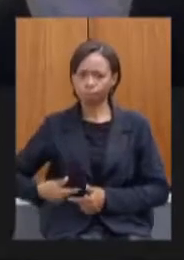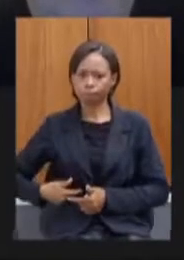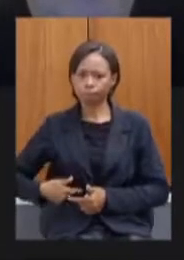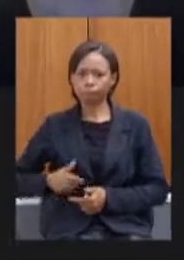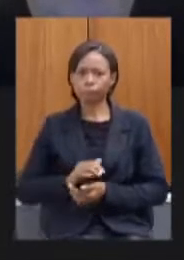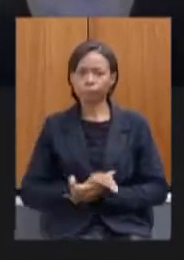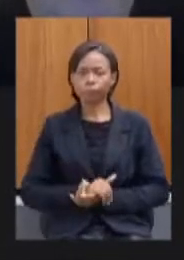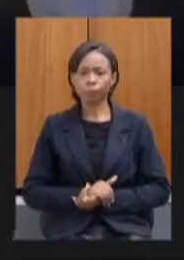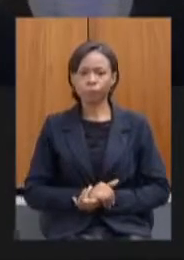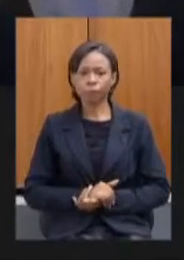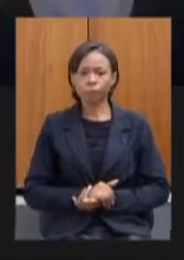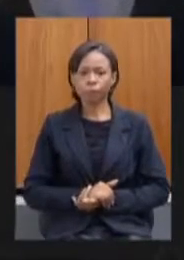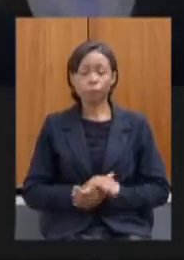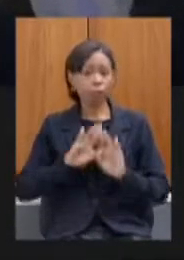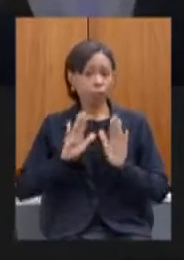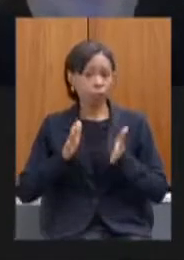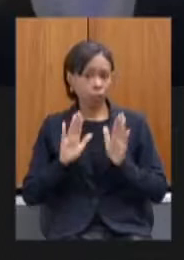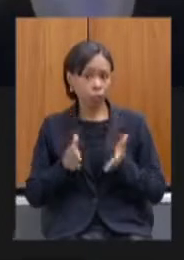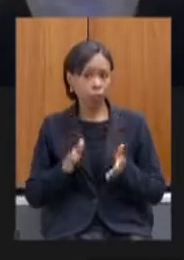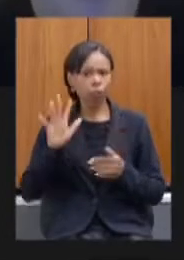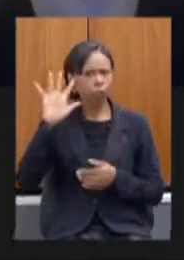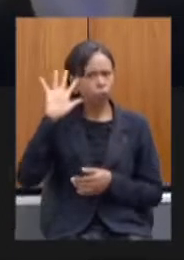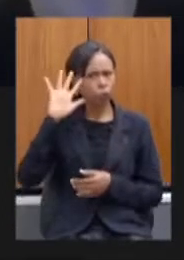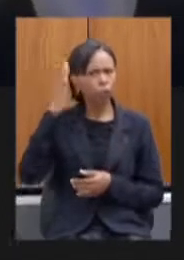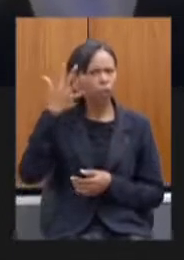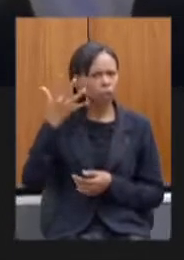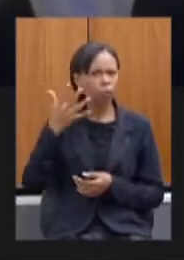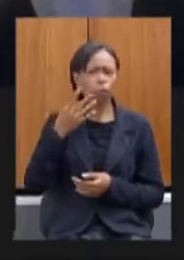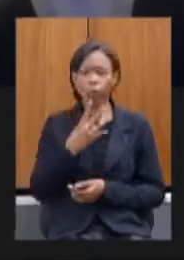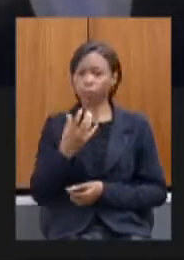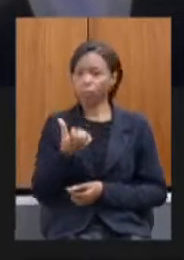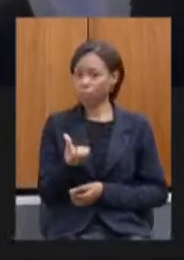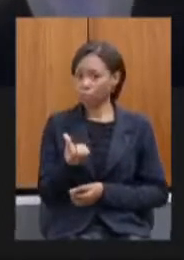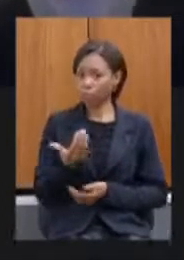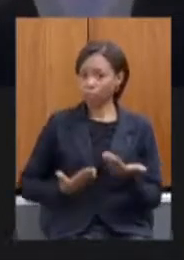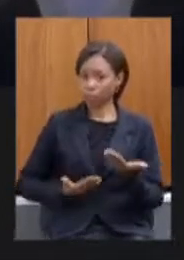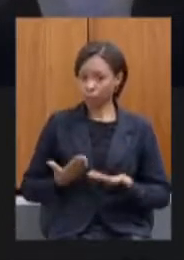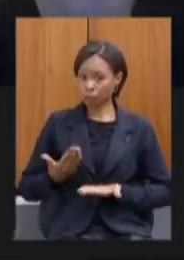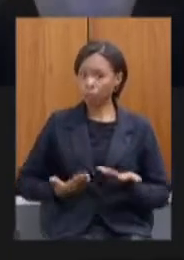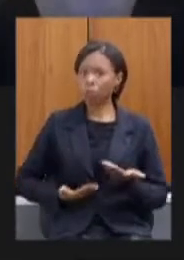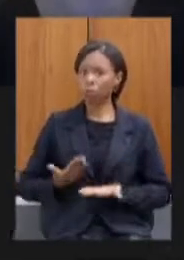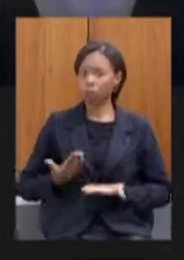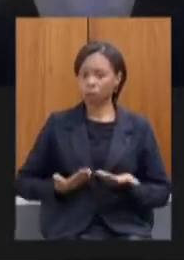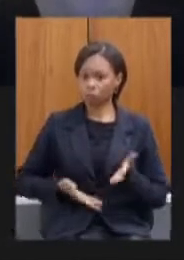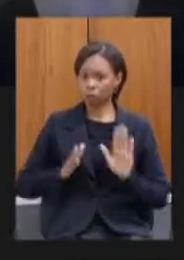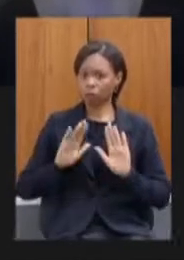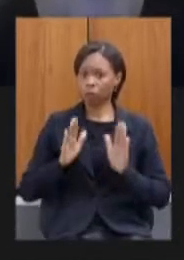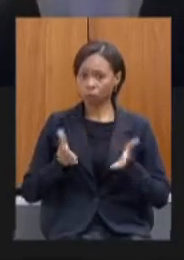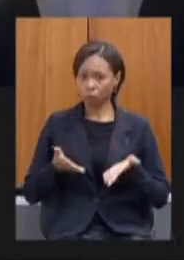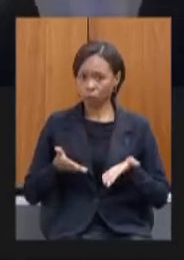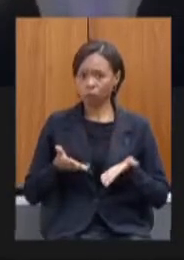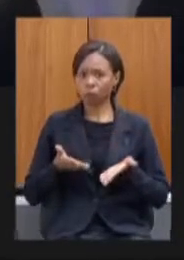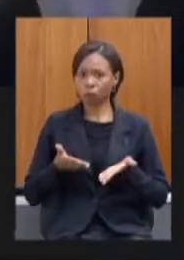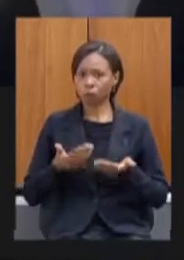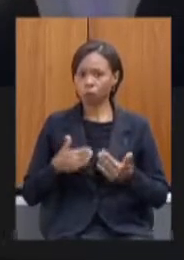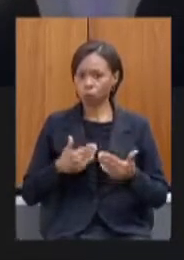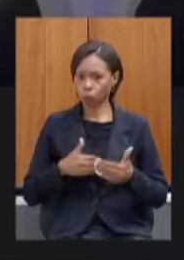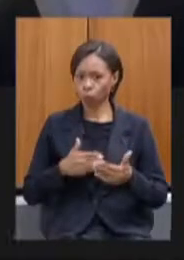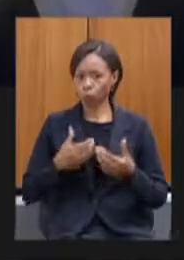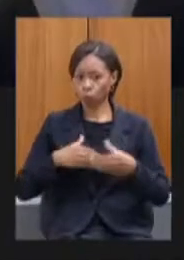já tivemos entre resultados 46 serviços simplificados próximo